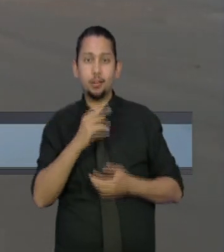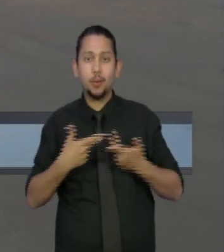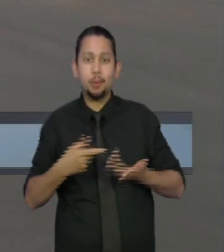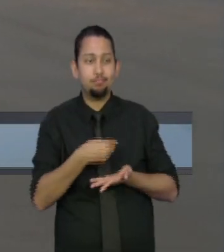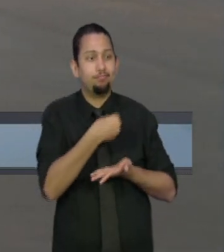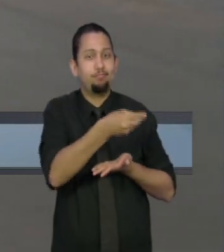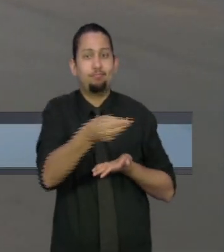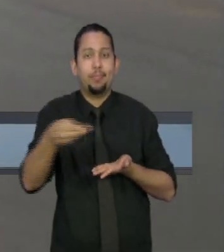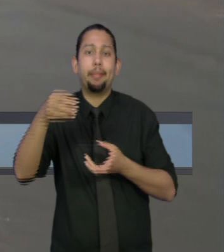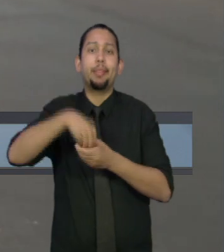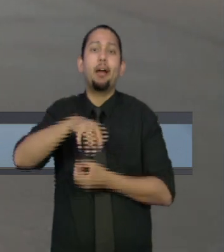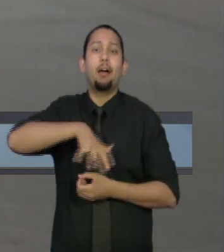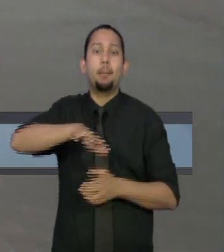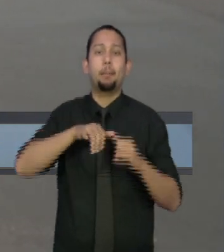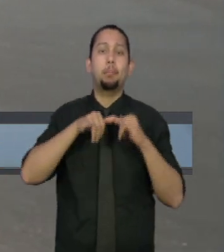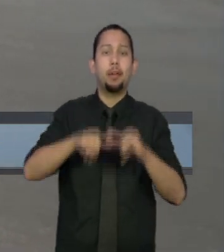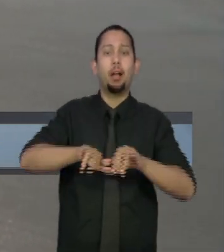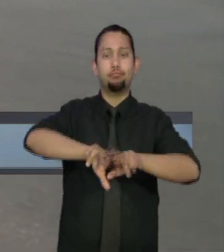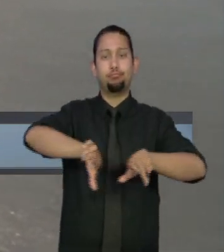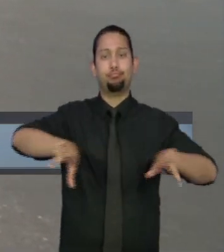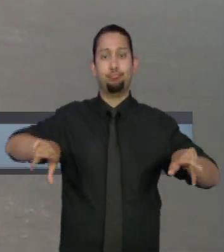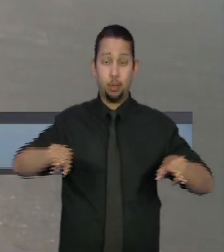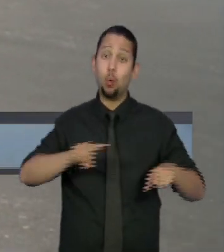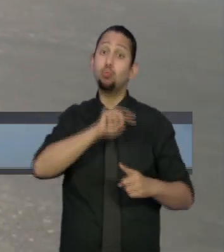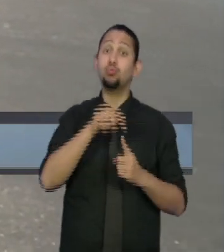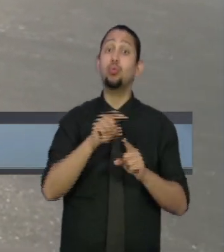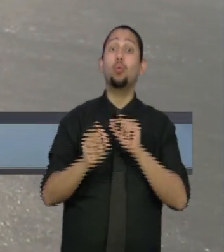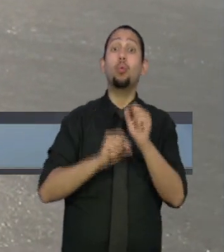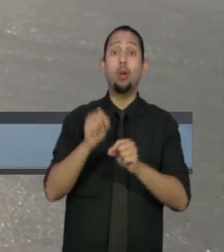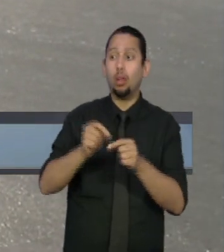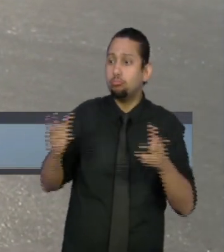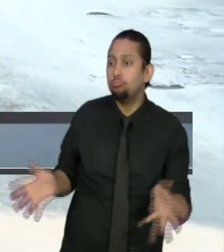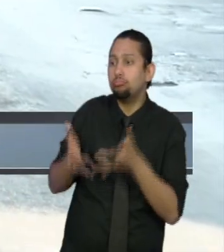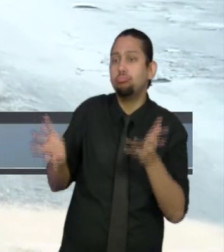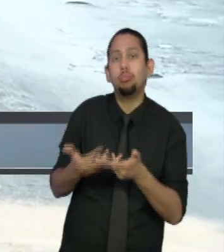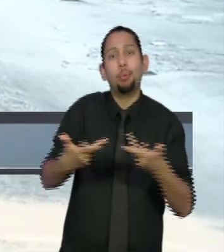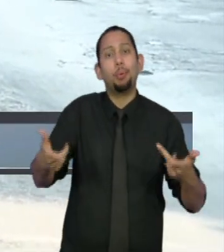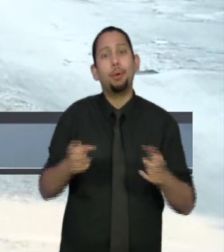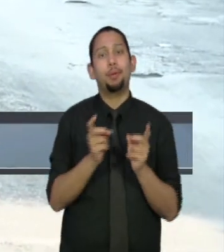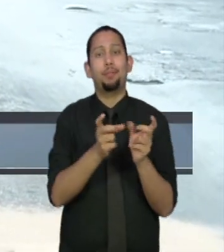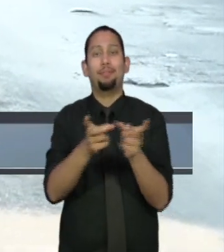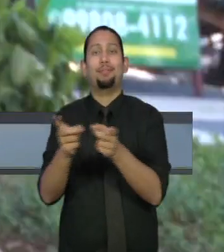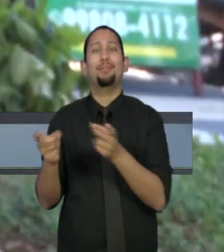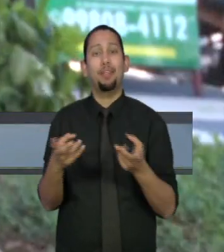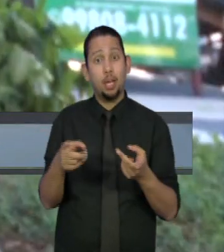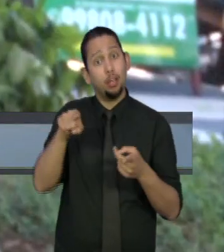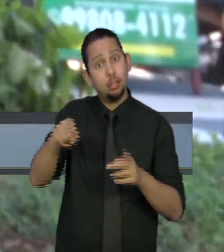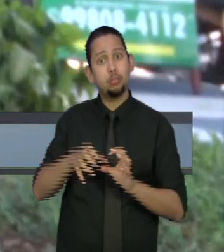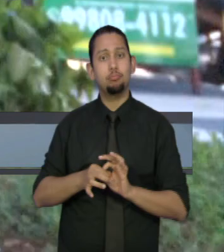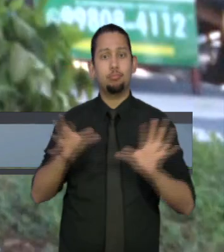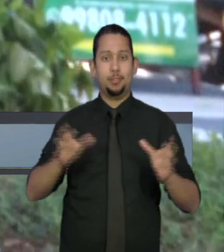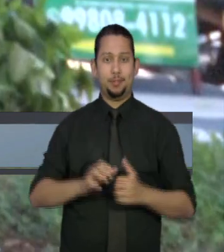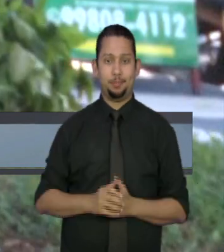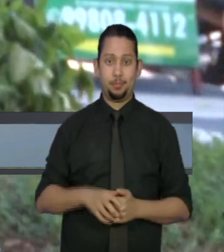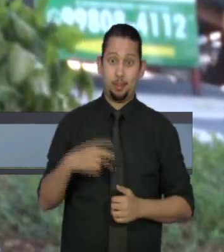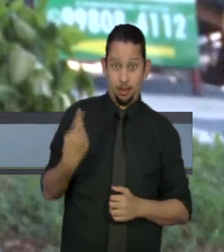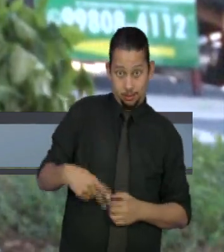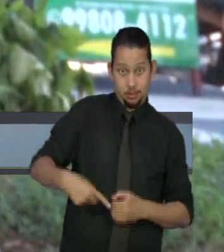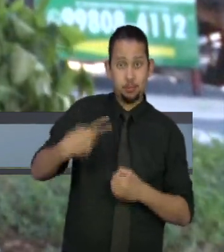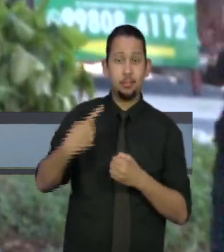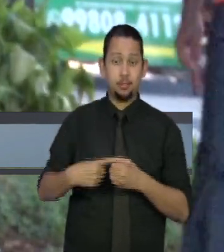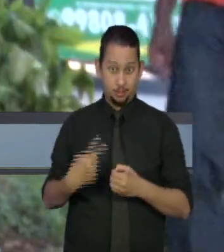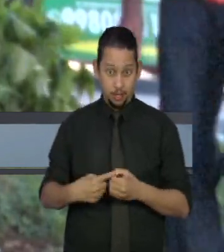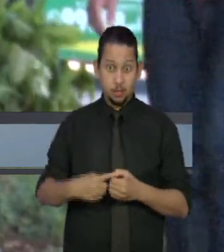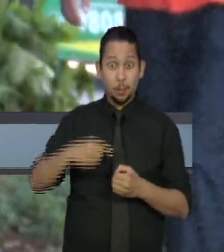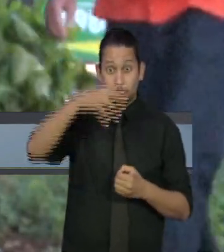em supermercados e com gêneros, que tem como objetivo promover as vendas de produtos e serviços. Cuiabá é a cidade de